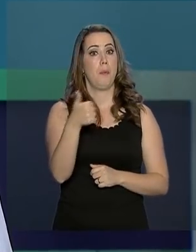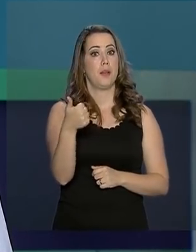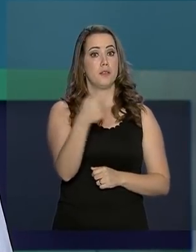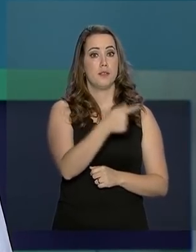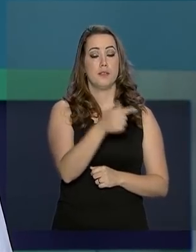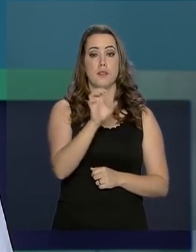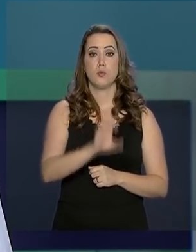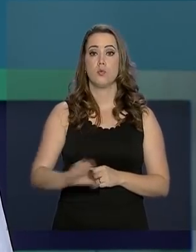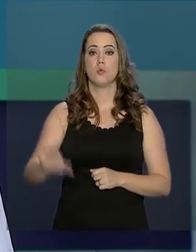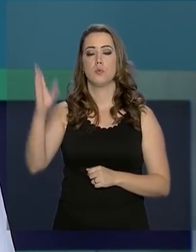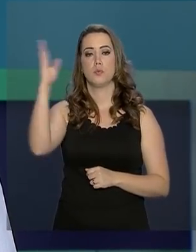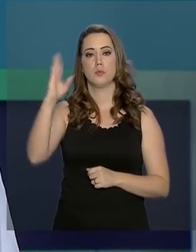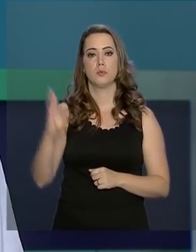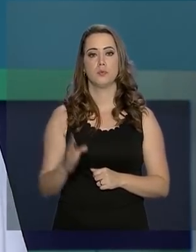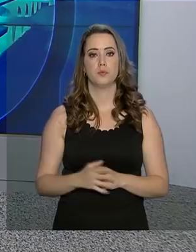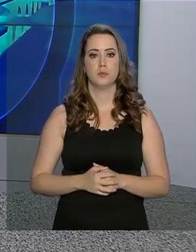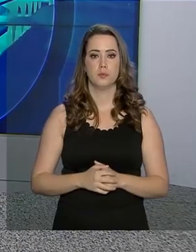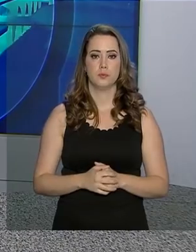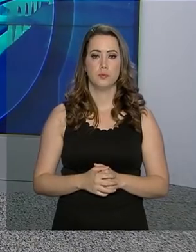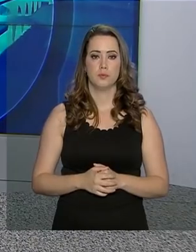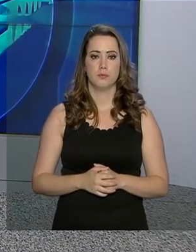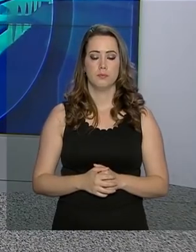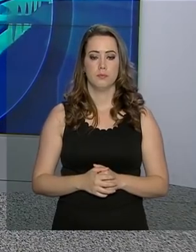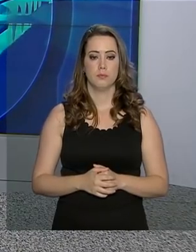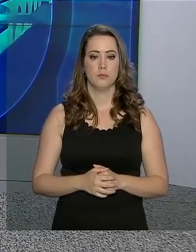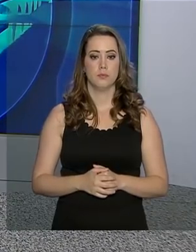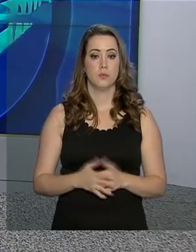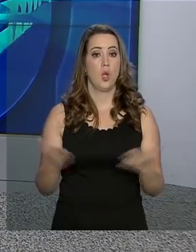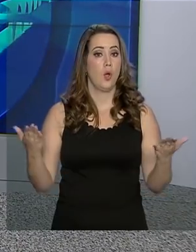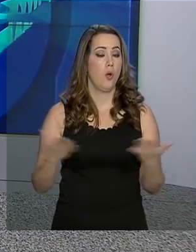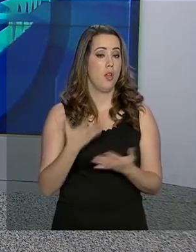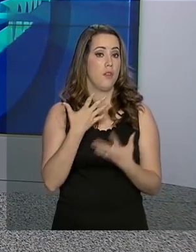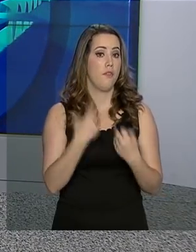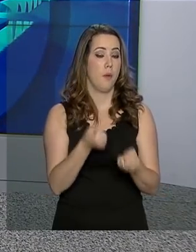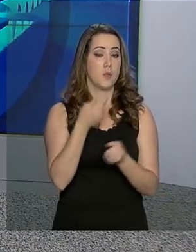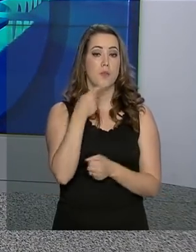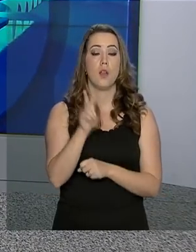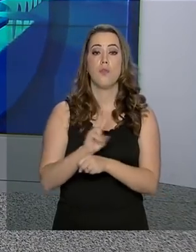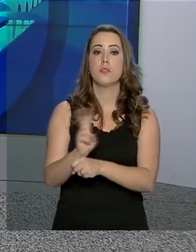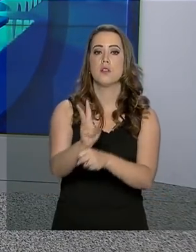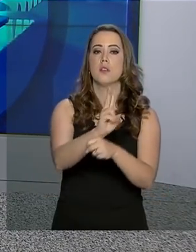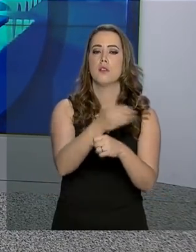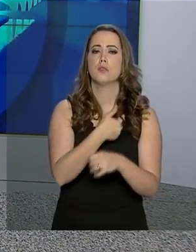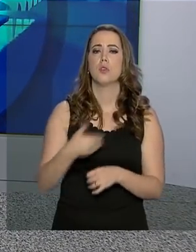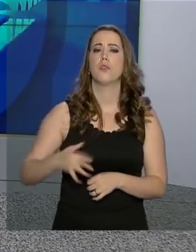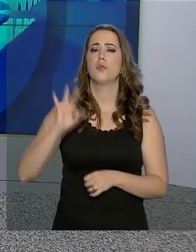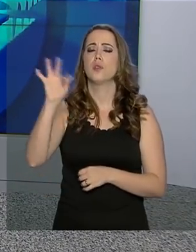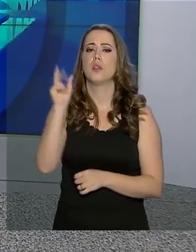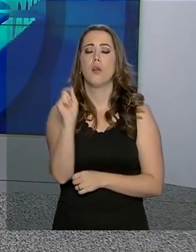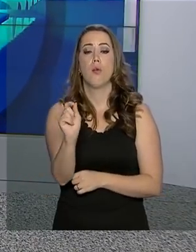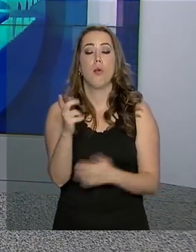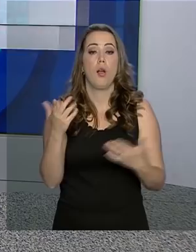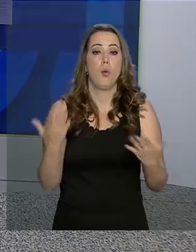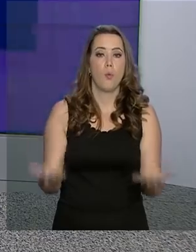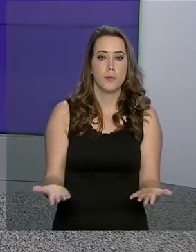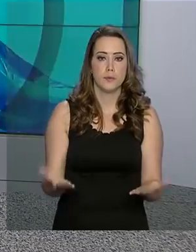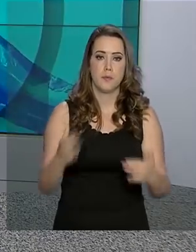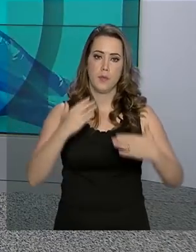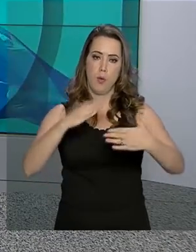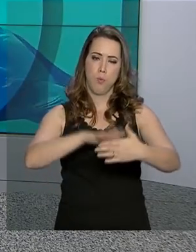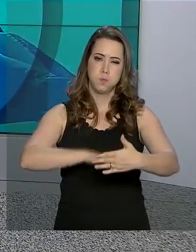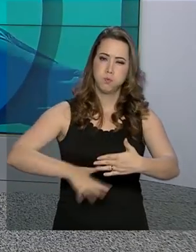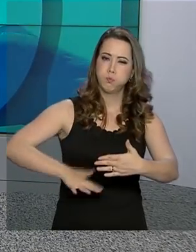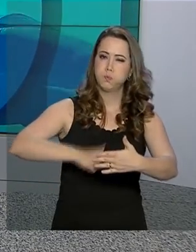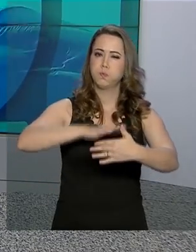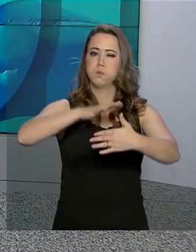17 estados brasileiros. A gente vai falar agora sobre a fiscalização do governo federal nas barragens de usinas